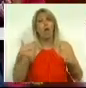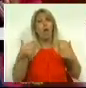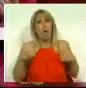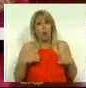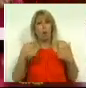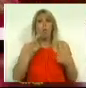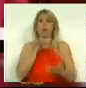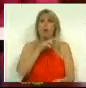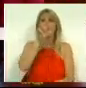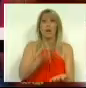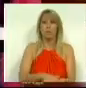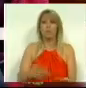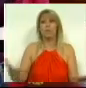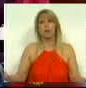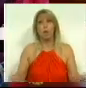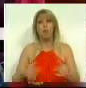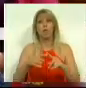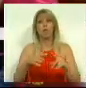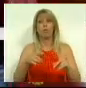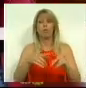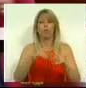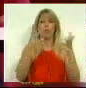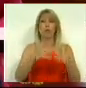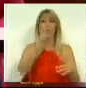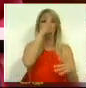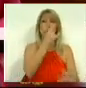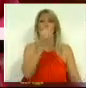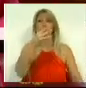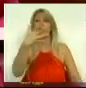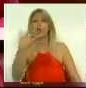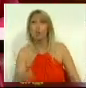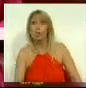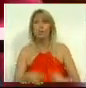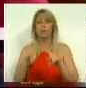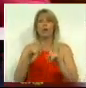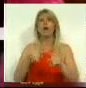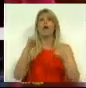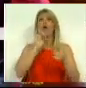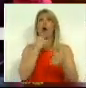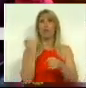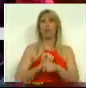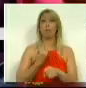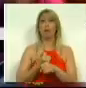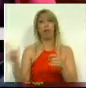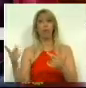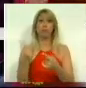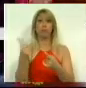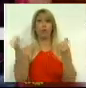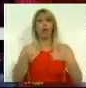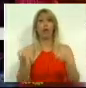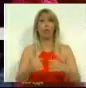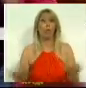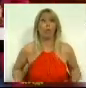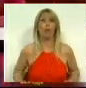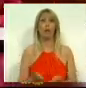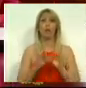Orçamento de Estado para 2012, deu no Código de Trabalho e outros exemplos que aqui poderiam ser dados, como de resto o PSD. Deu boa mão